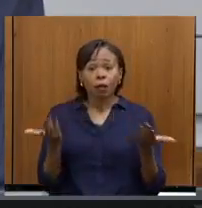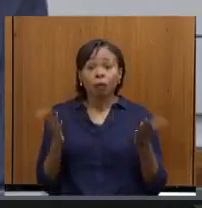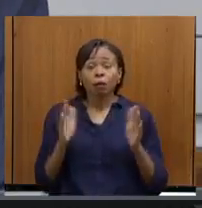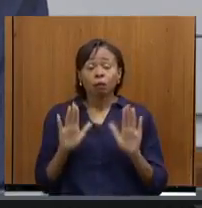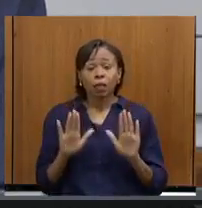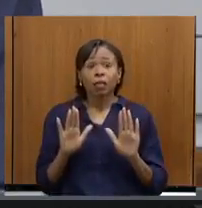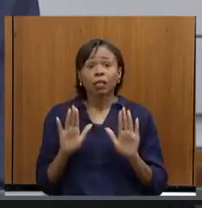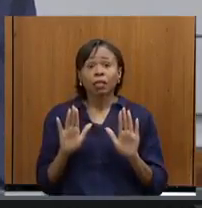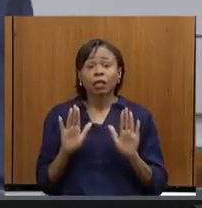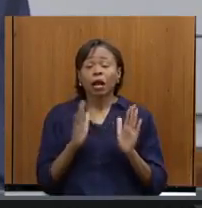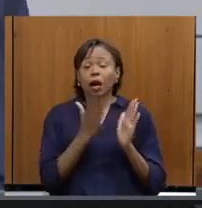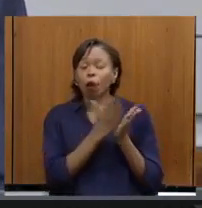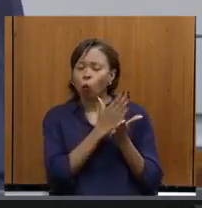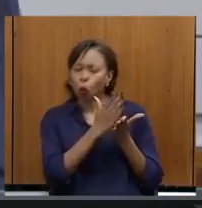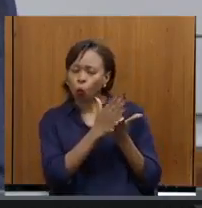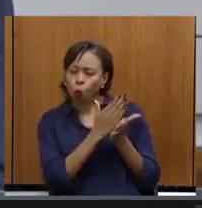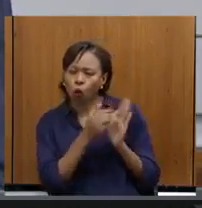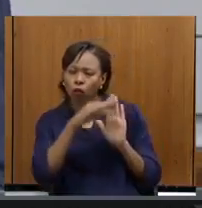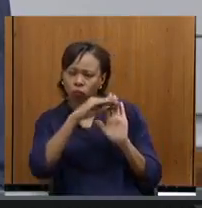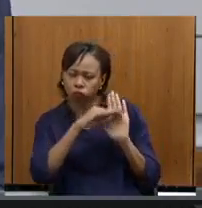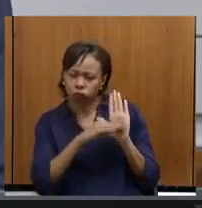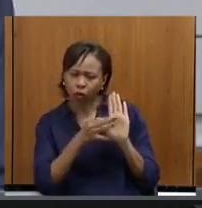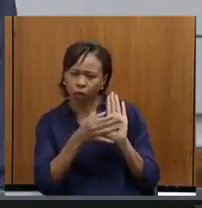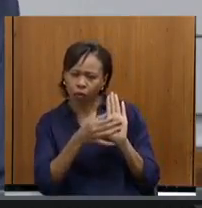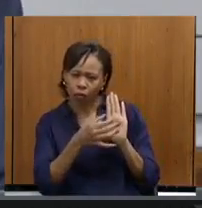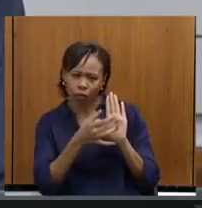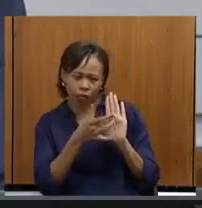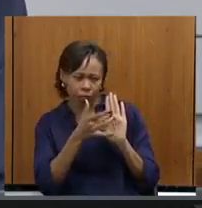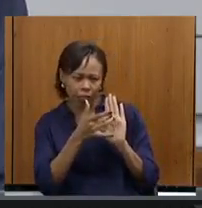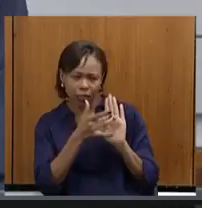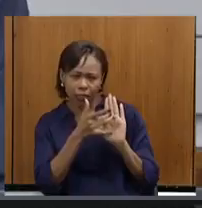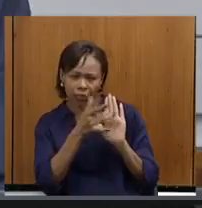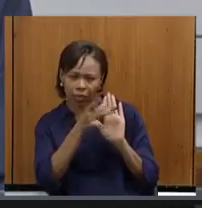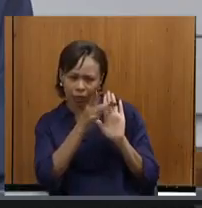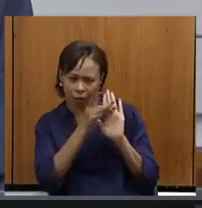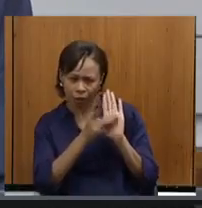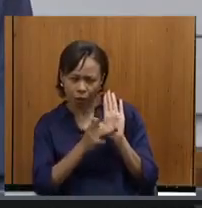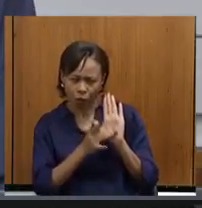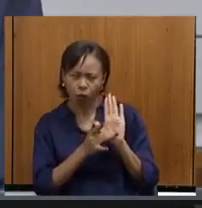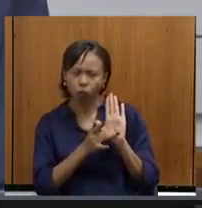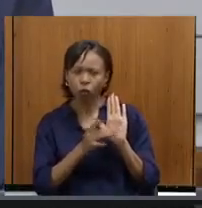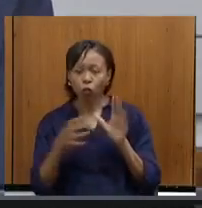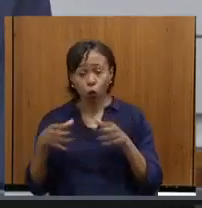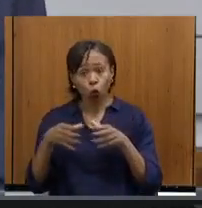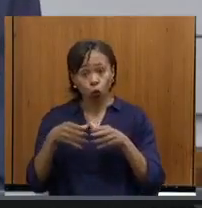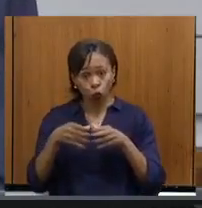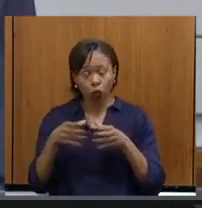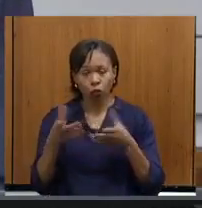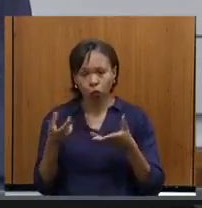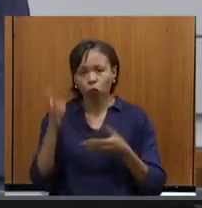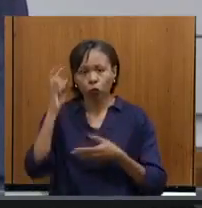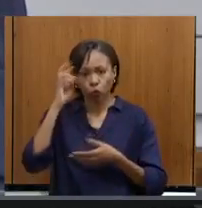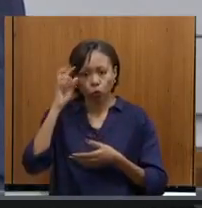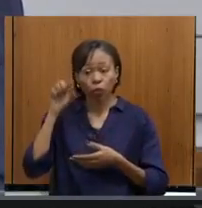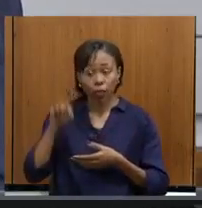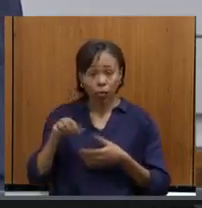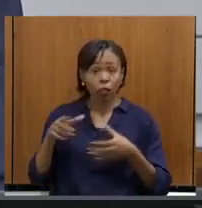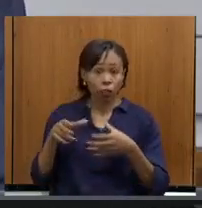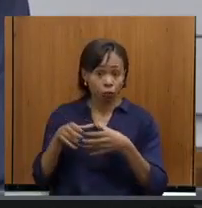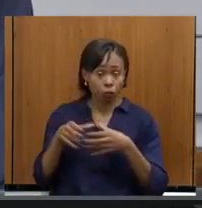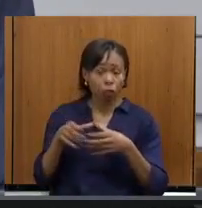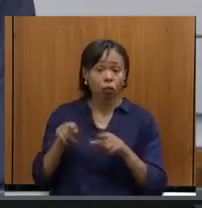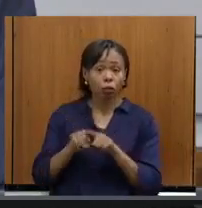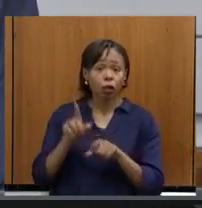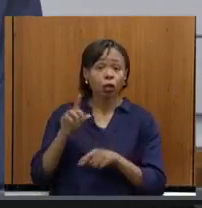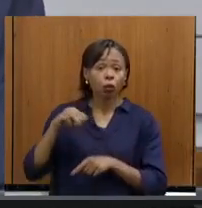boa parte desta pauta que eu preparei aqui através da Comissão de Cultura, comissão esta, que temos aí também o